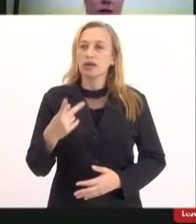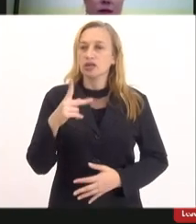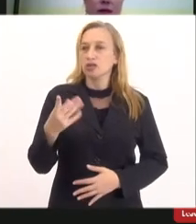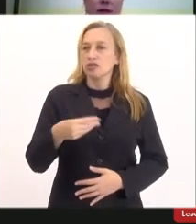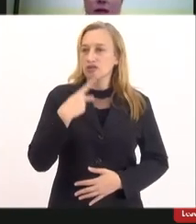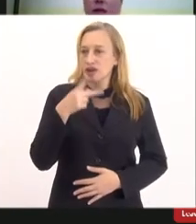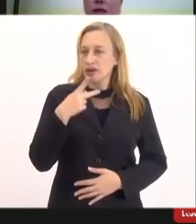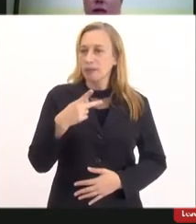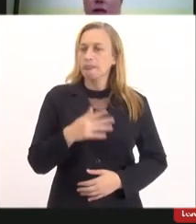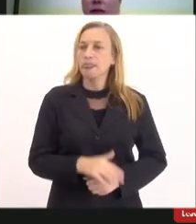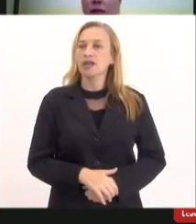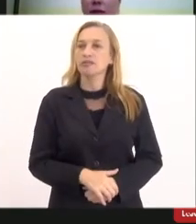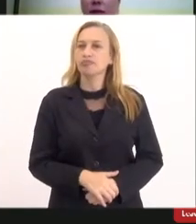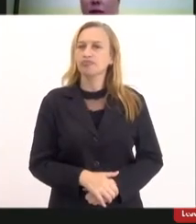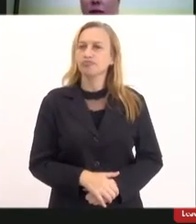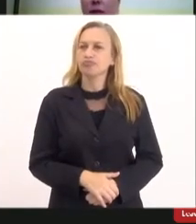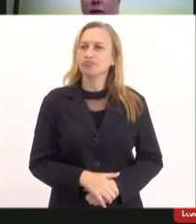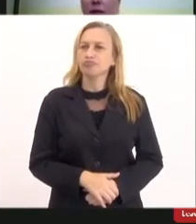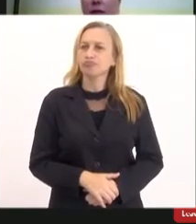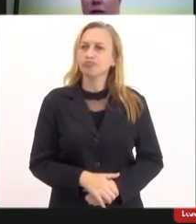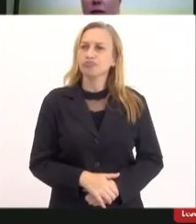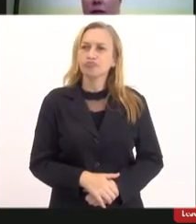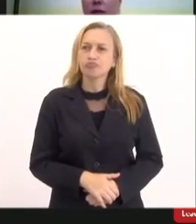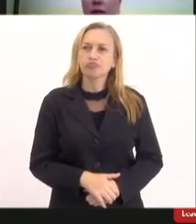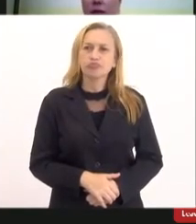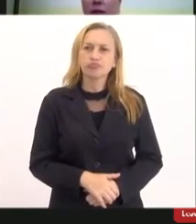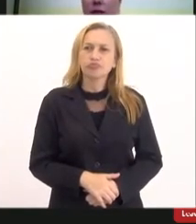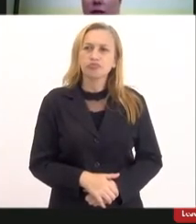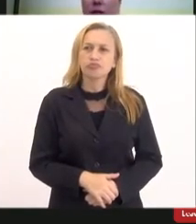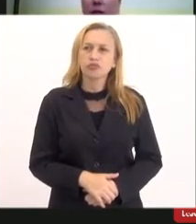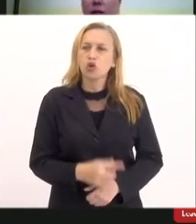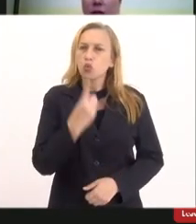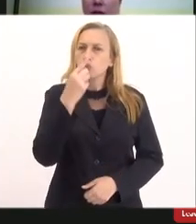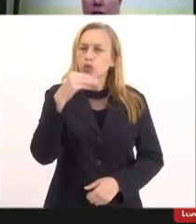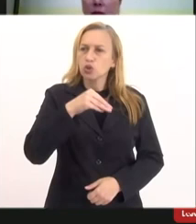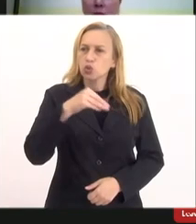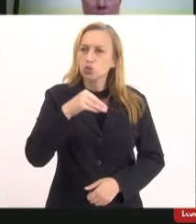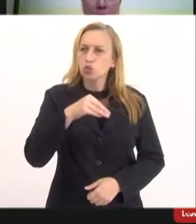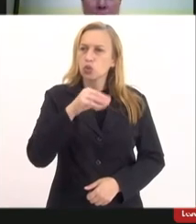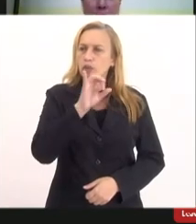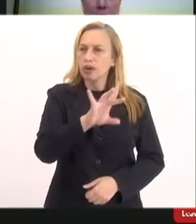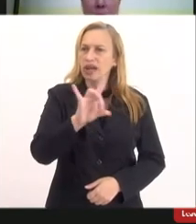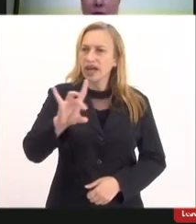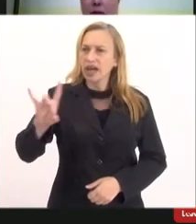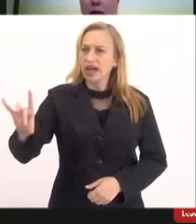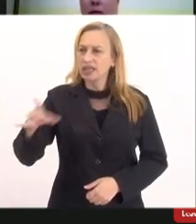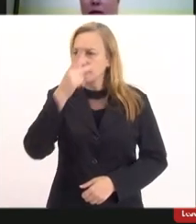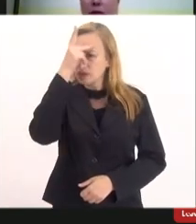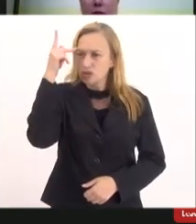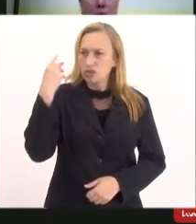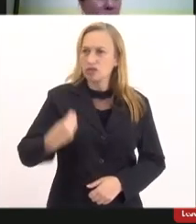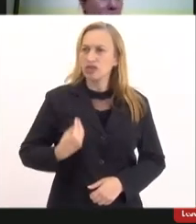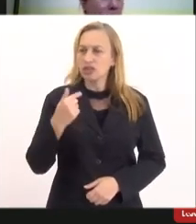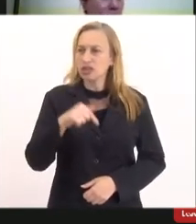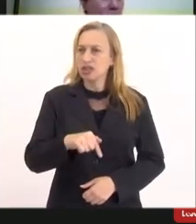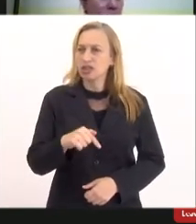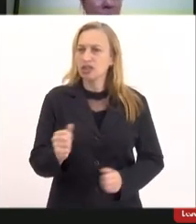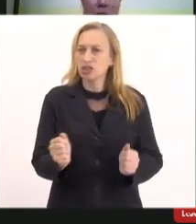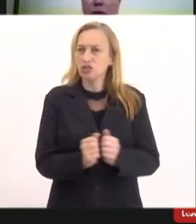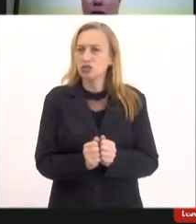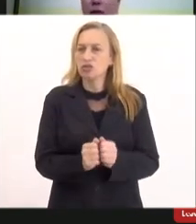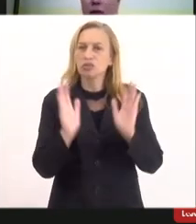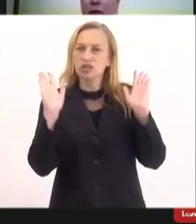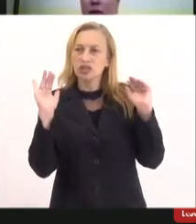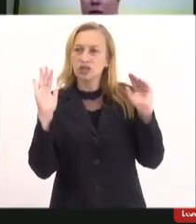eu vou disponibilizar um minuto para cada participante que está ainda conosco poder se